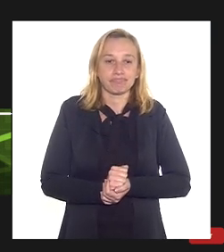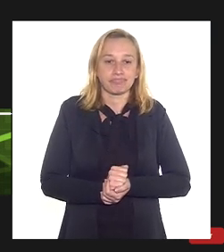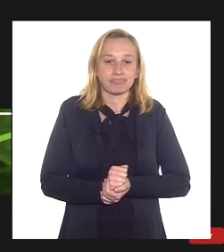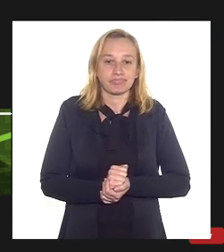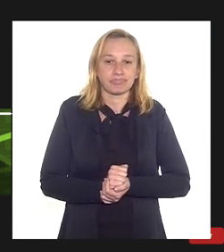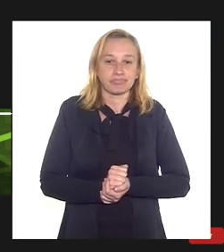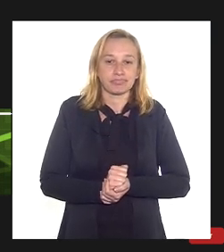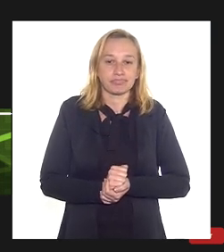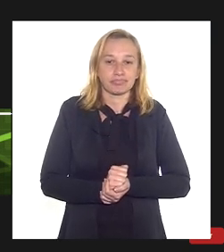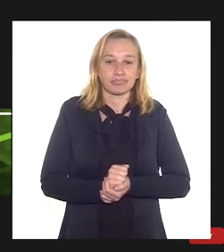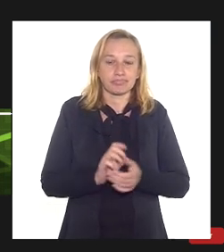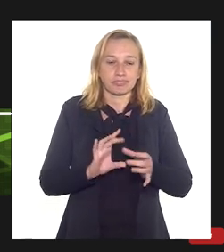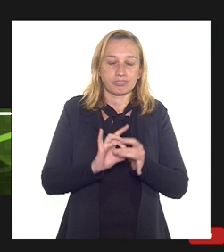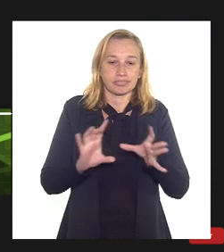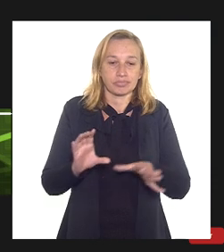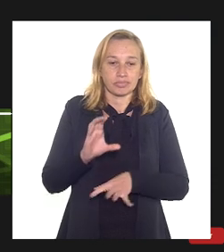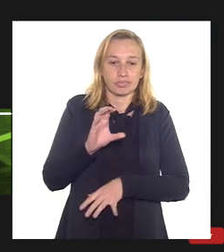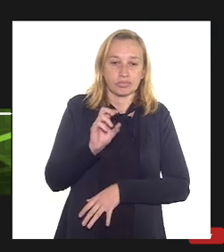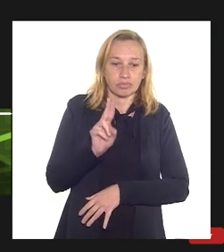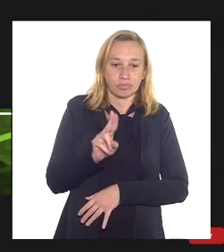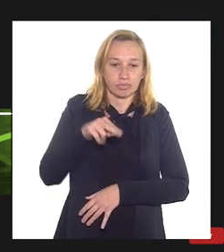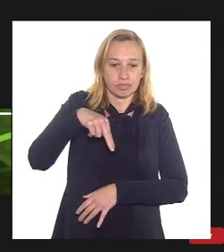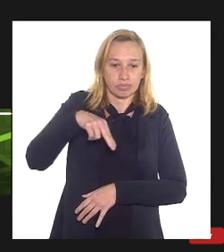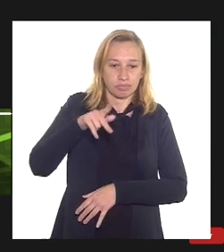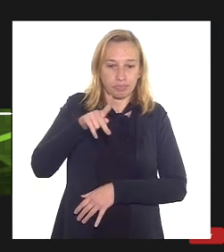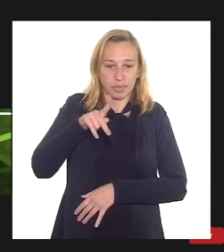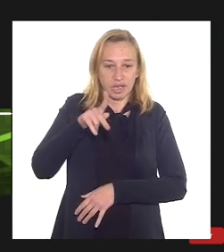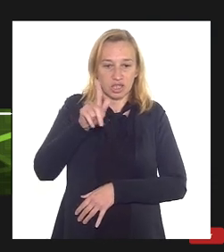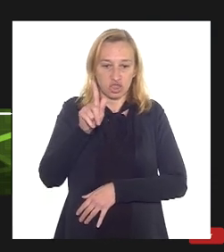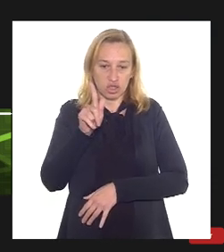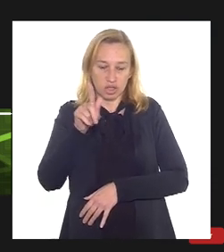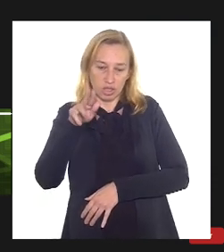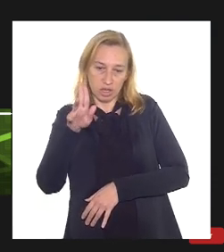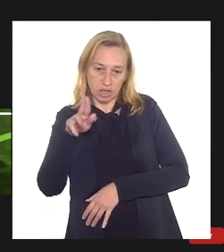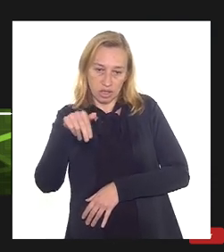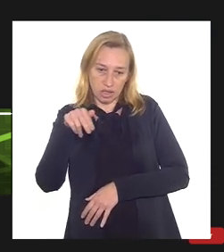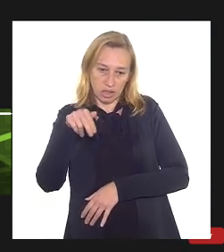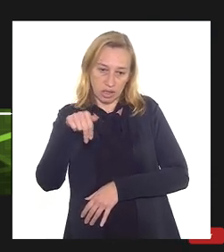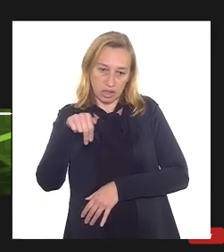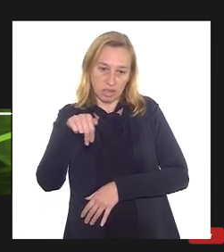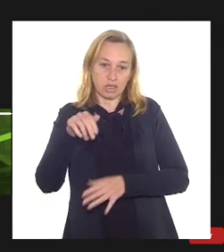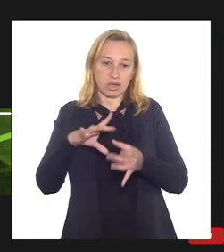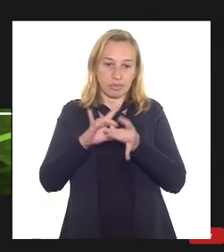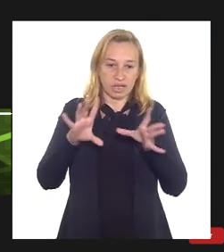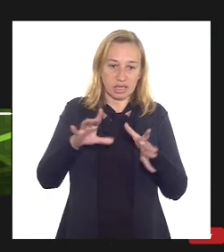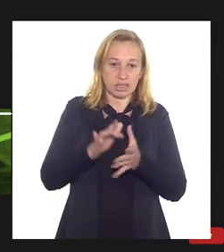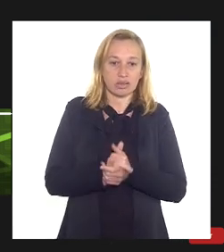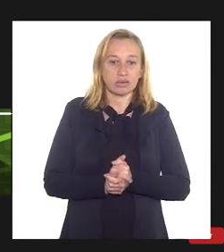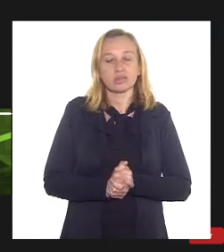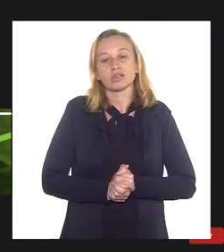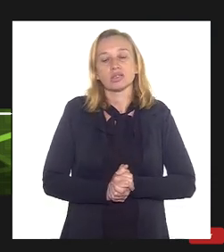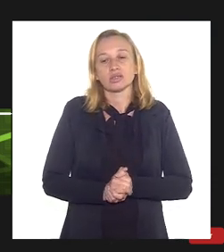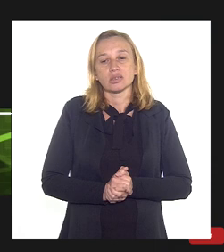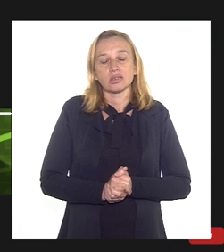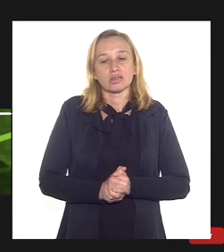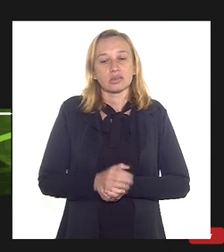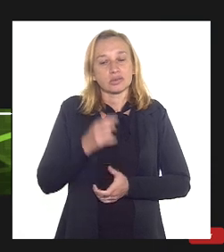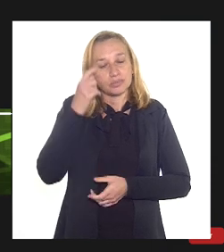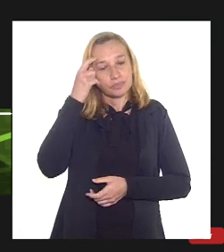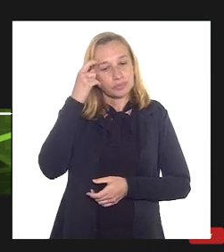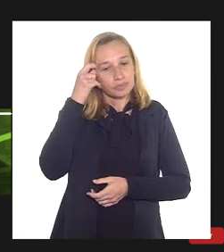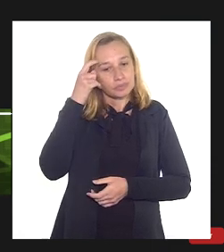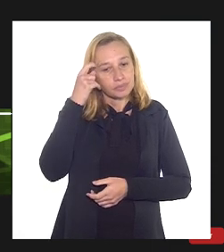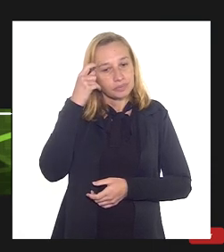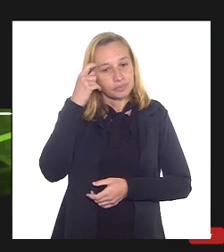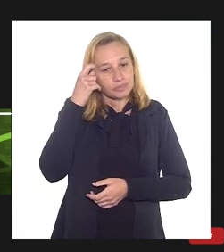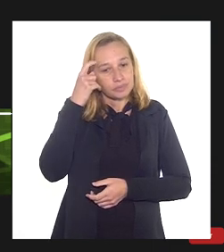a localização da UPGN. Por isso, nós entendemos que ela tem uma chance razoável de encontrar boa competitividade.